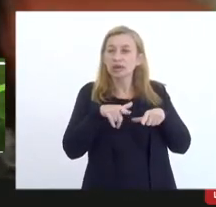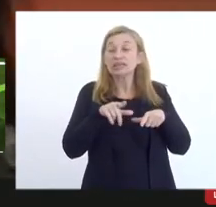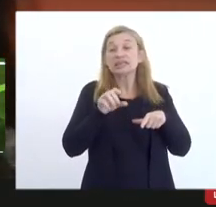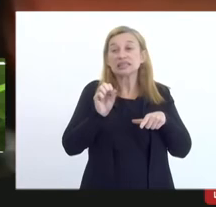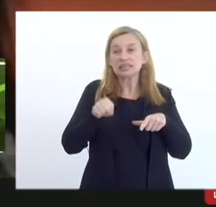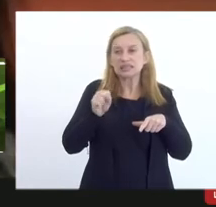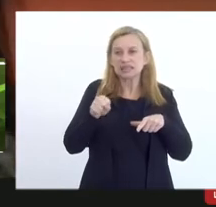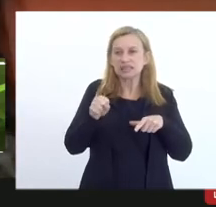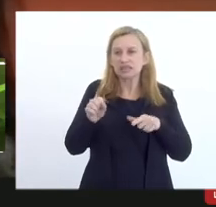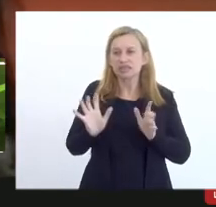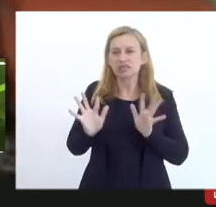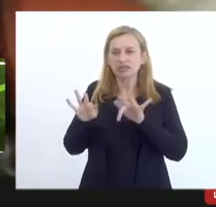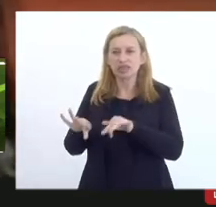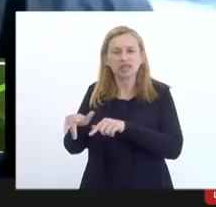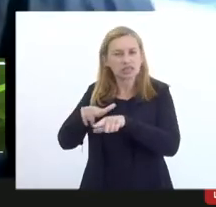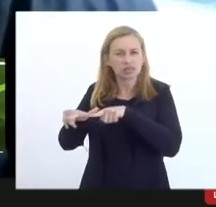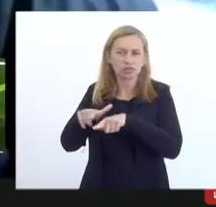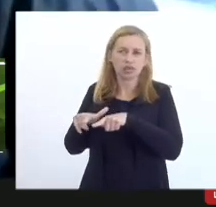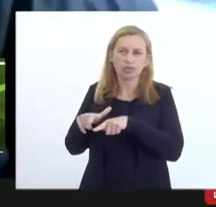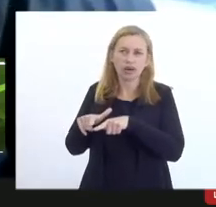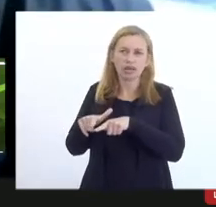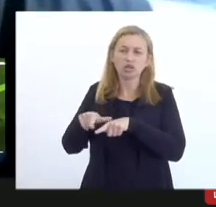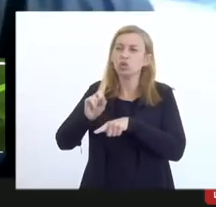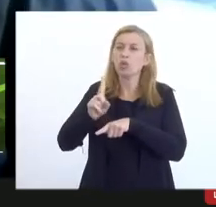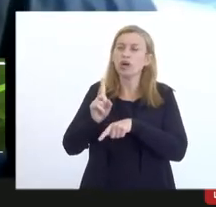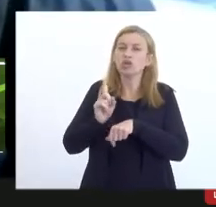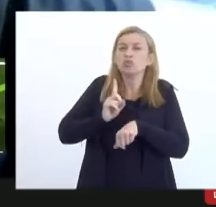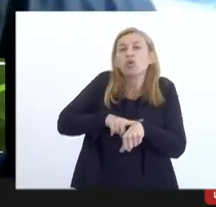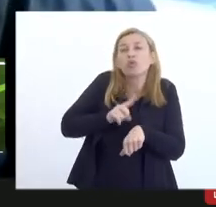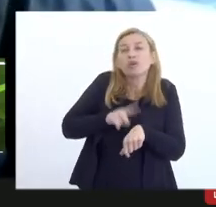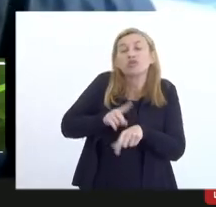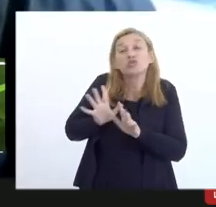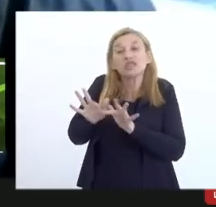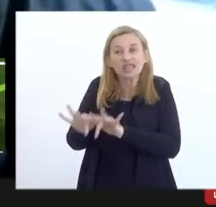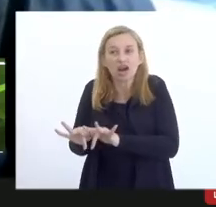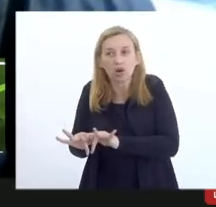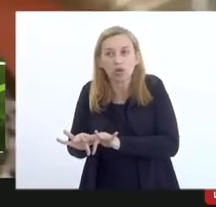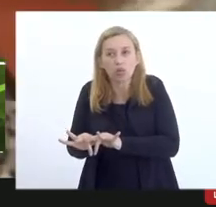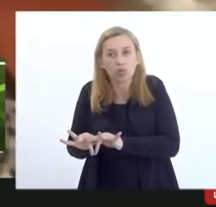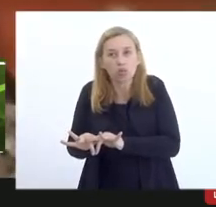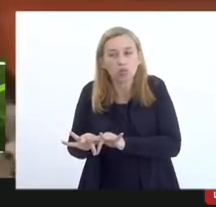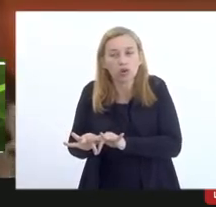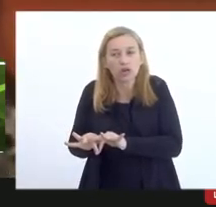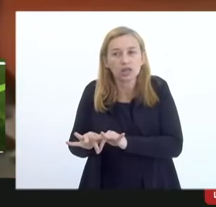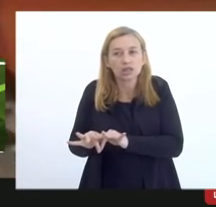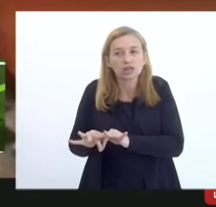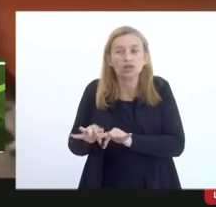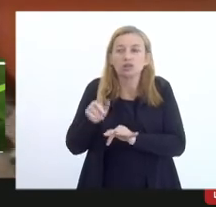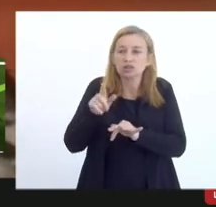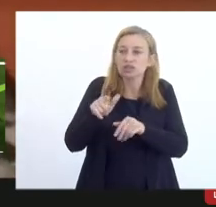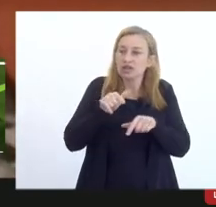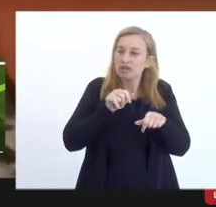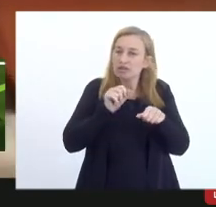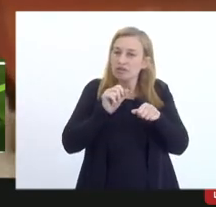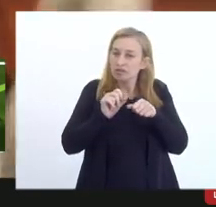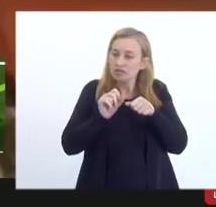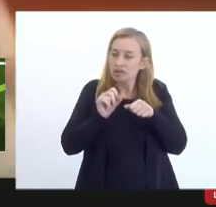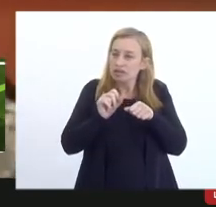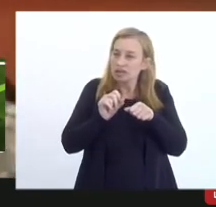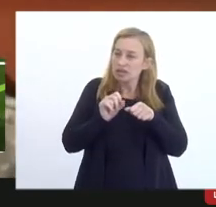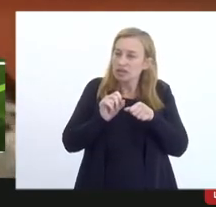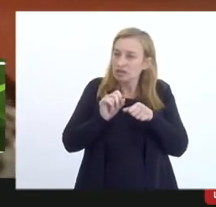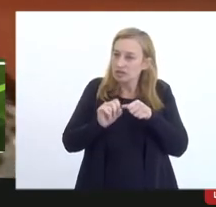execução do projeto então não é no momento final você executa o projeto e